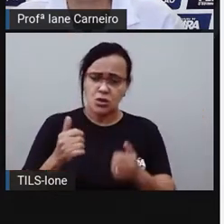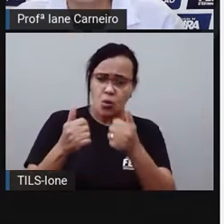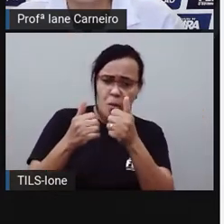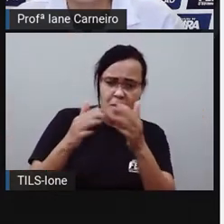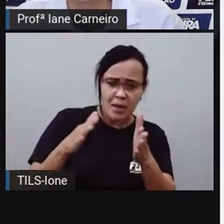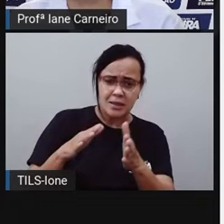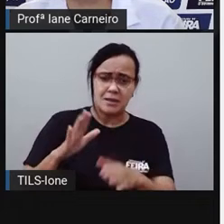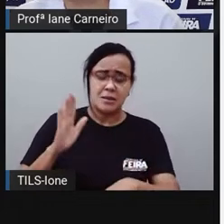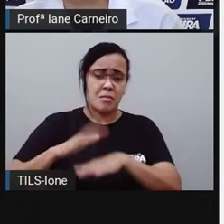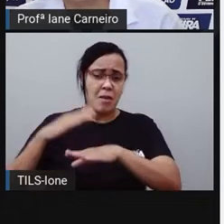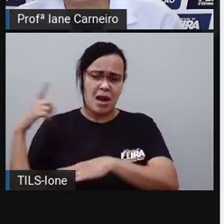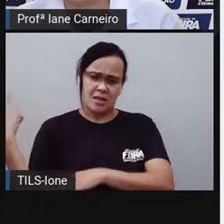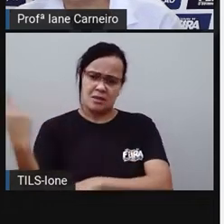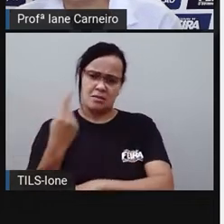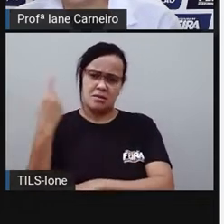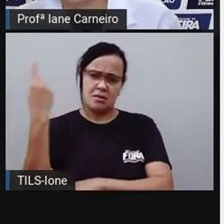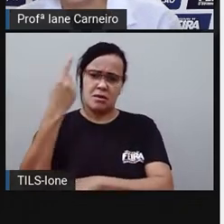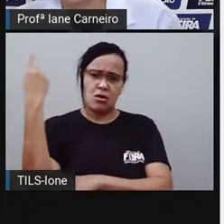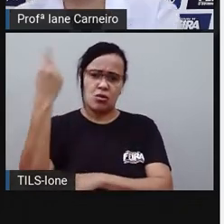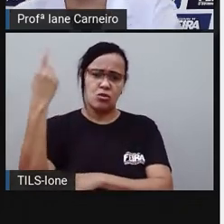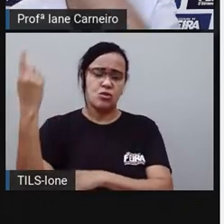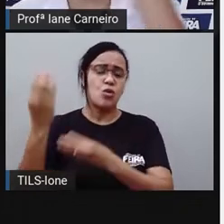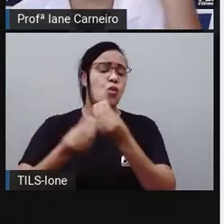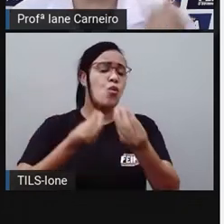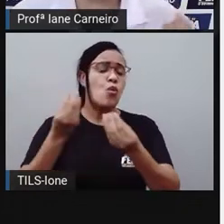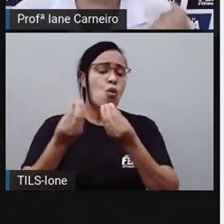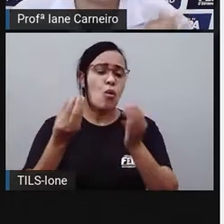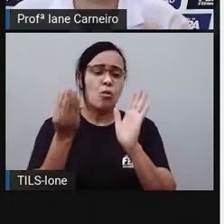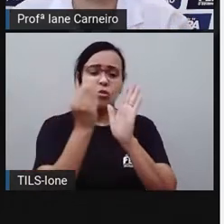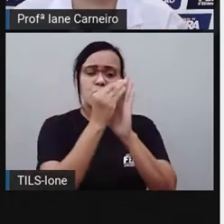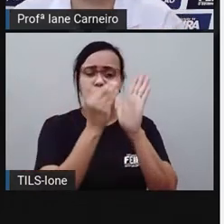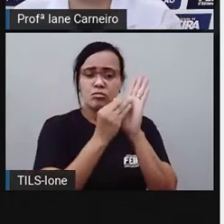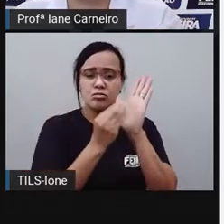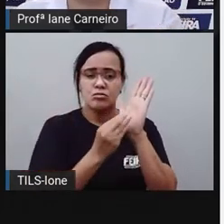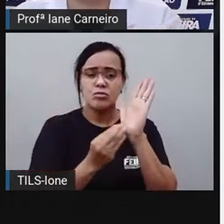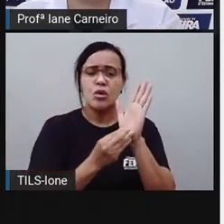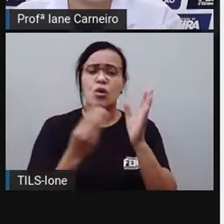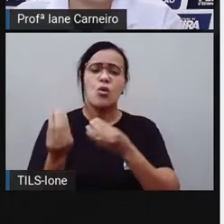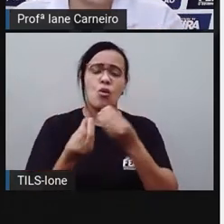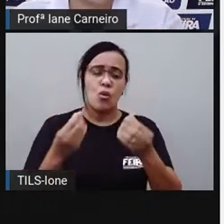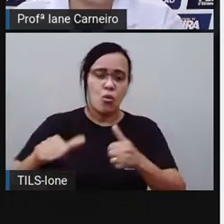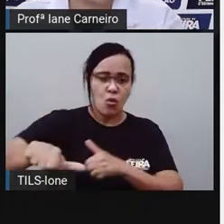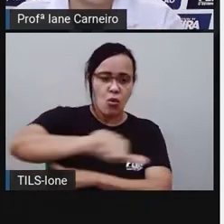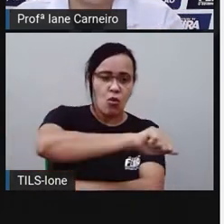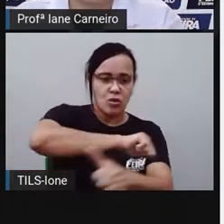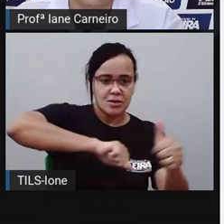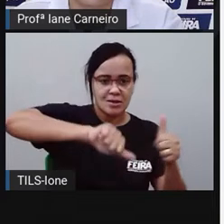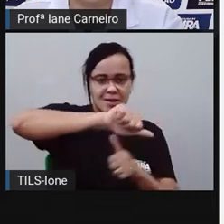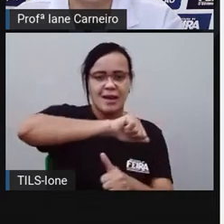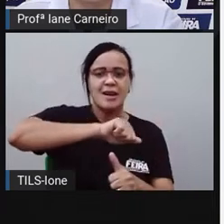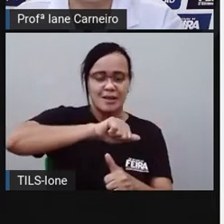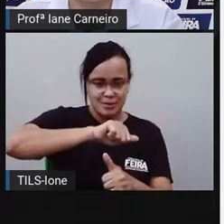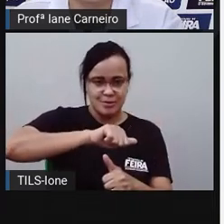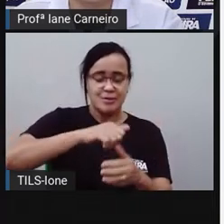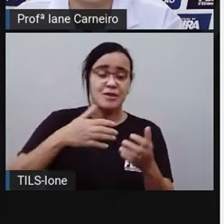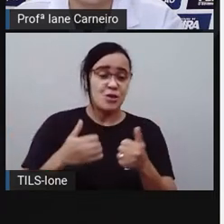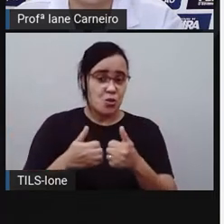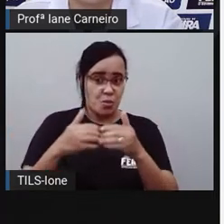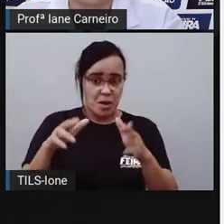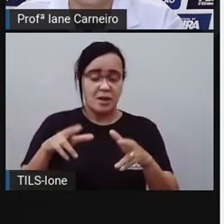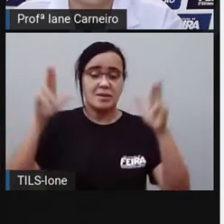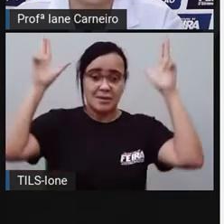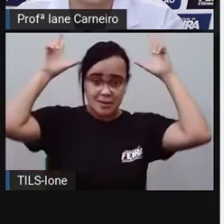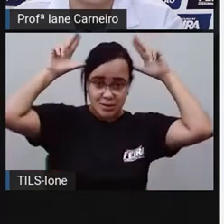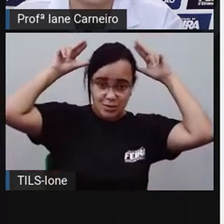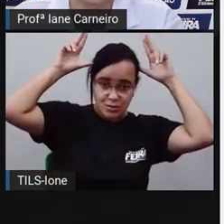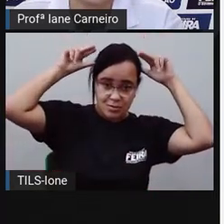como é que a gente faria? A gente faria o contrário. Então, gente começaria do cavalo. Opa,